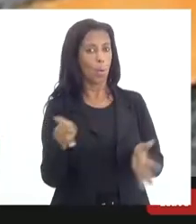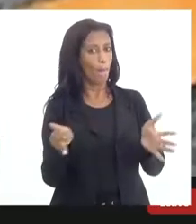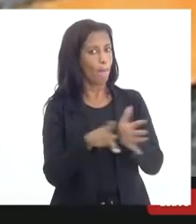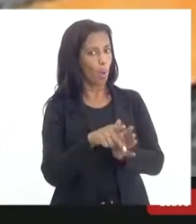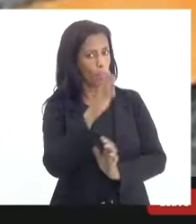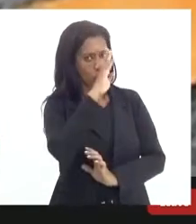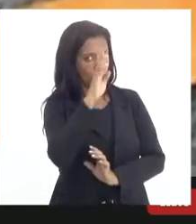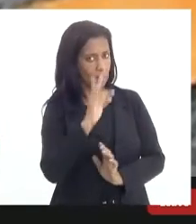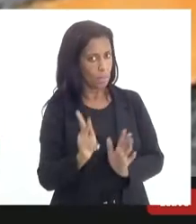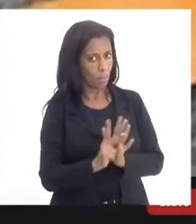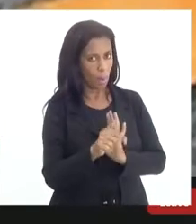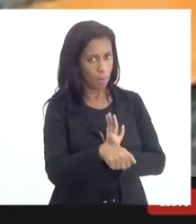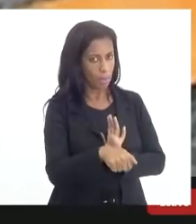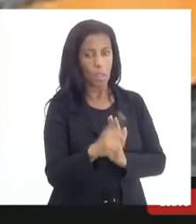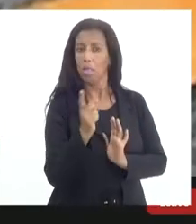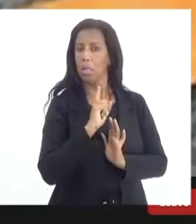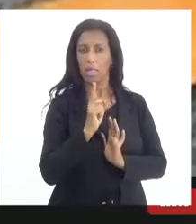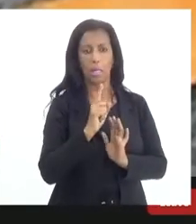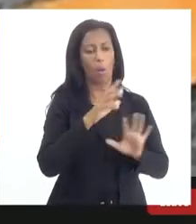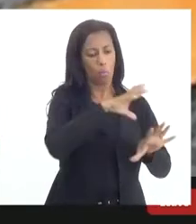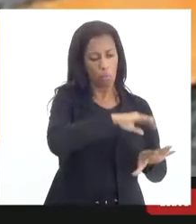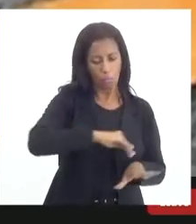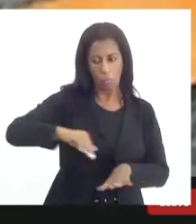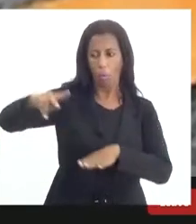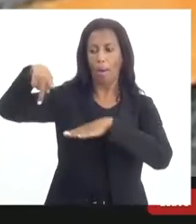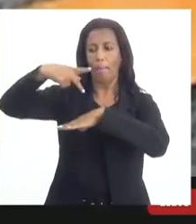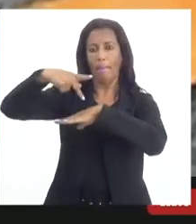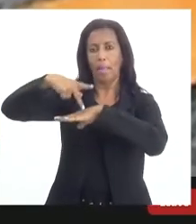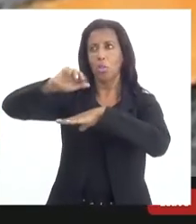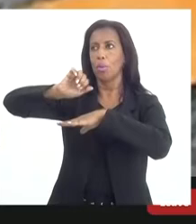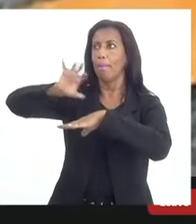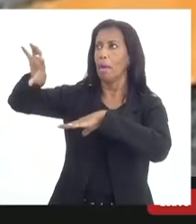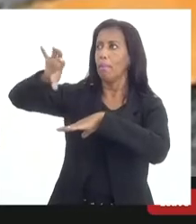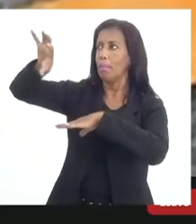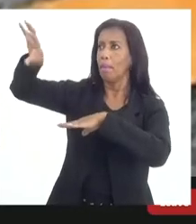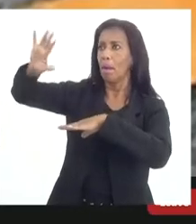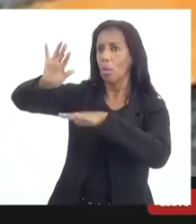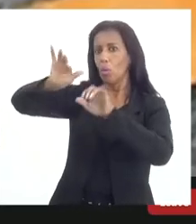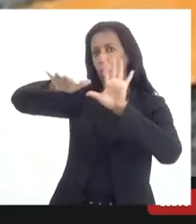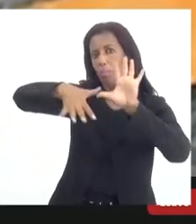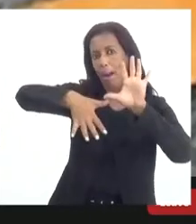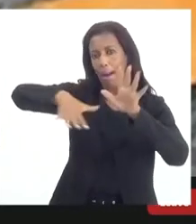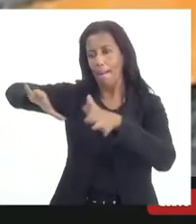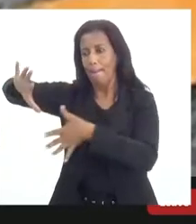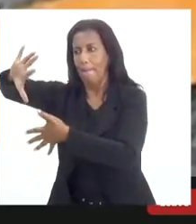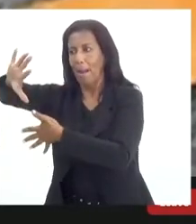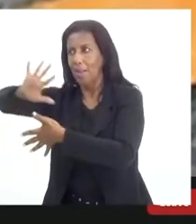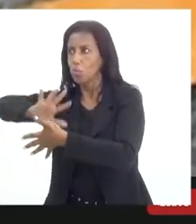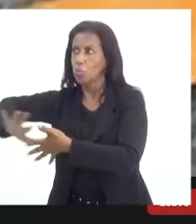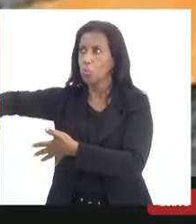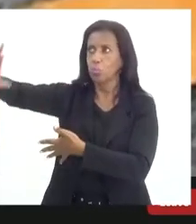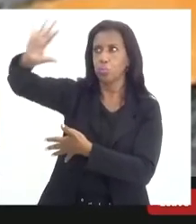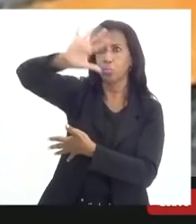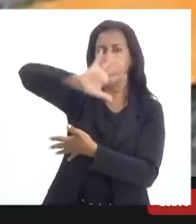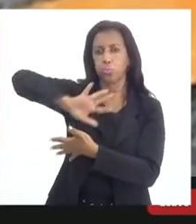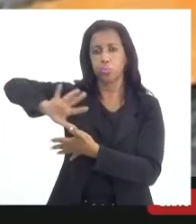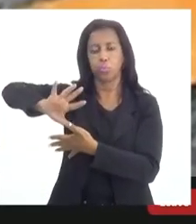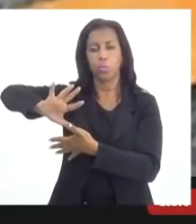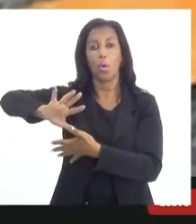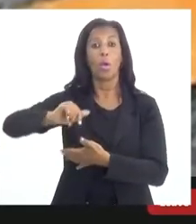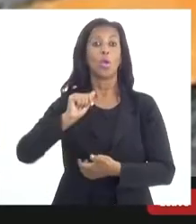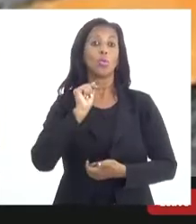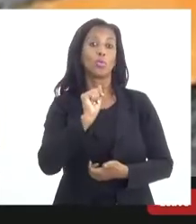lança a mão dos bancos no exterior, mas o Brasil tem uma vantagem sobre Estados Unidos,